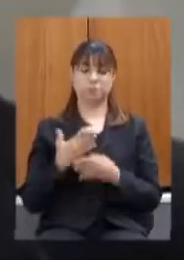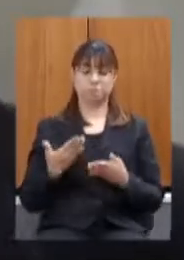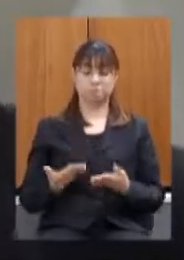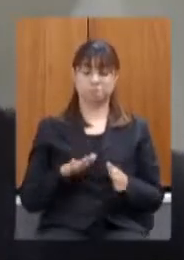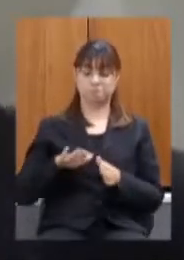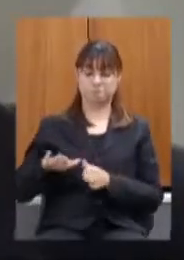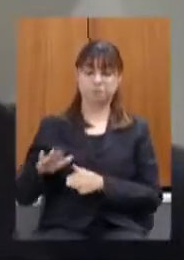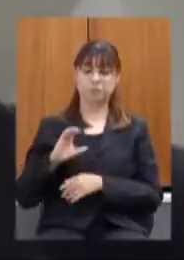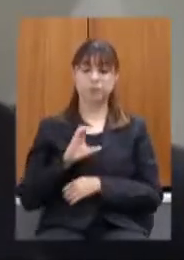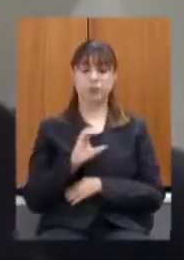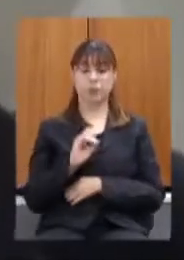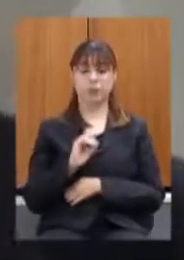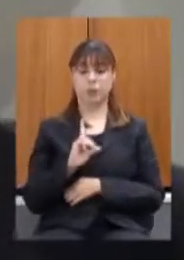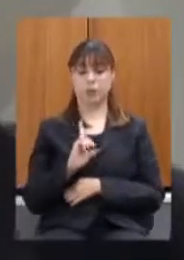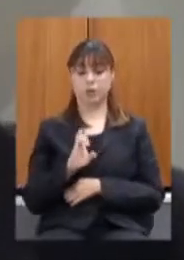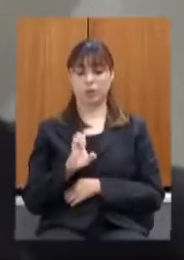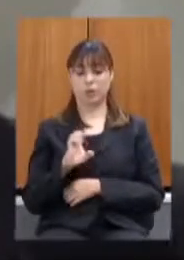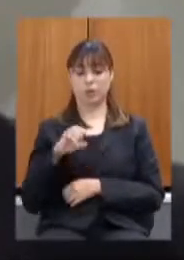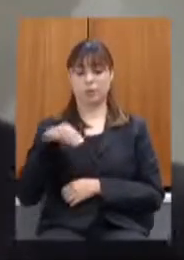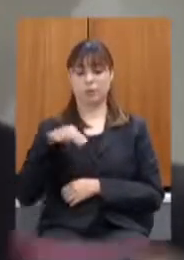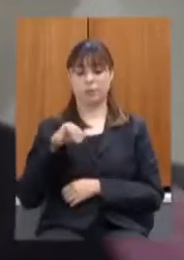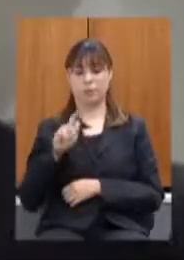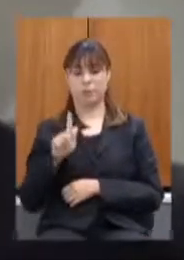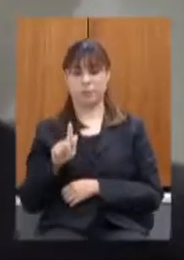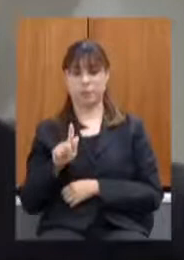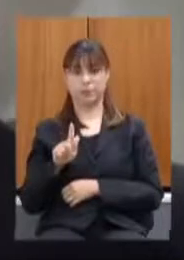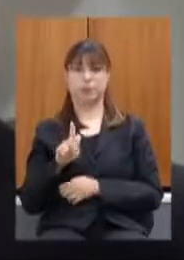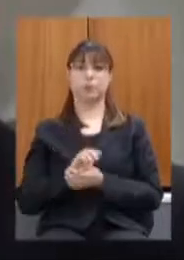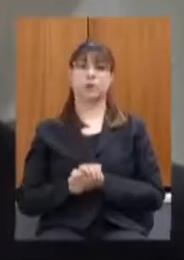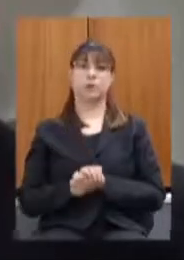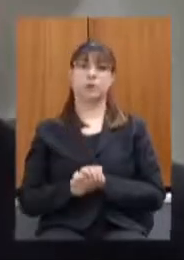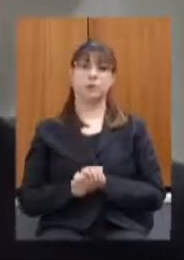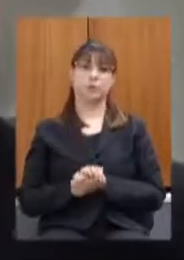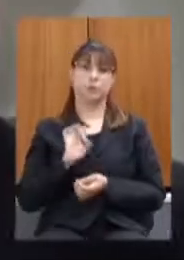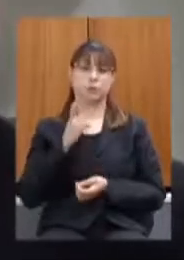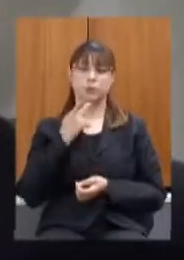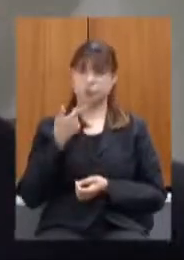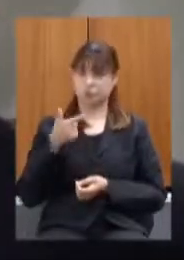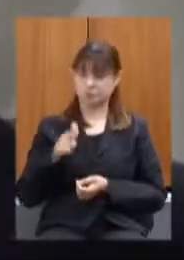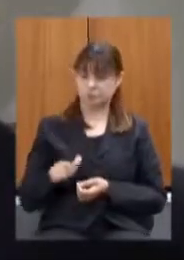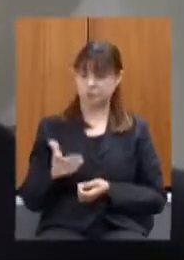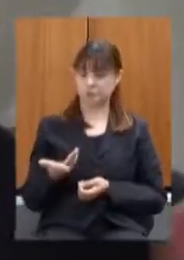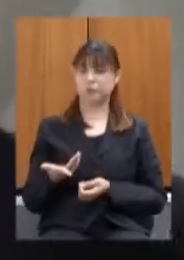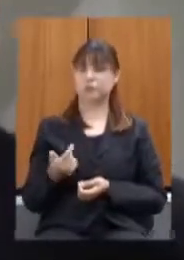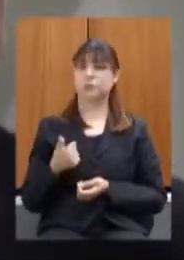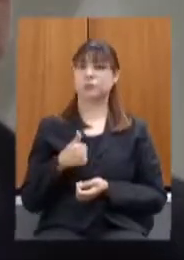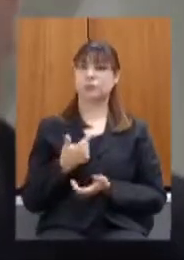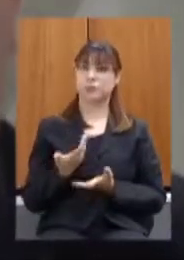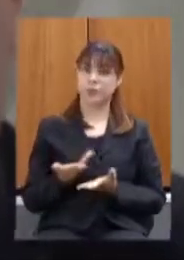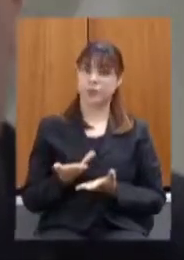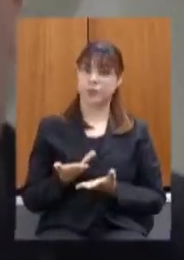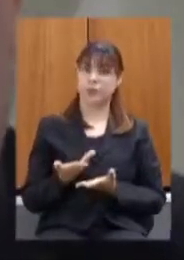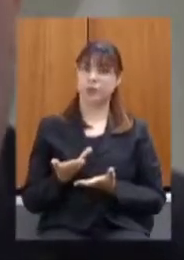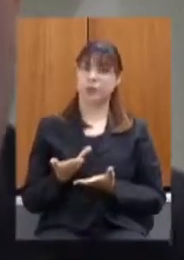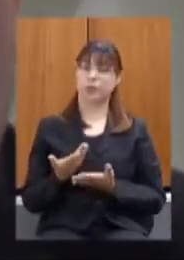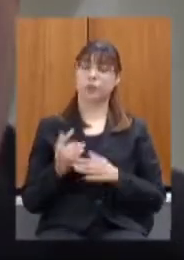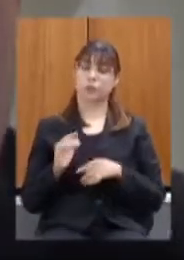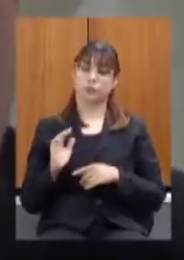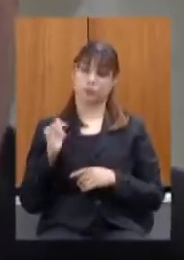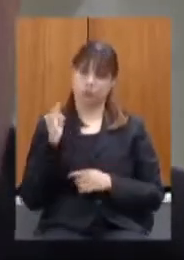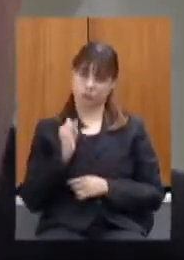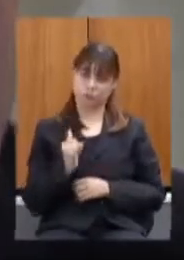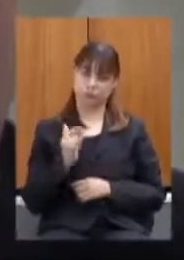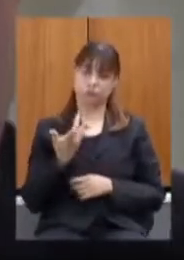deputado André Quintão e só reafirmando vou levar para as instituições jurídicas